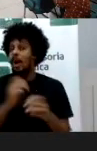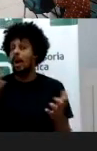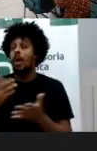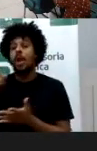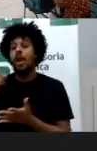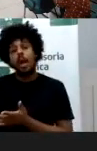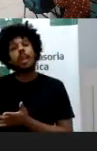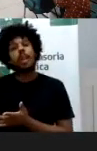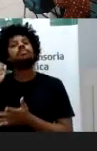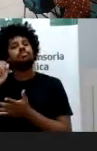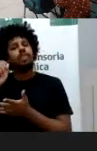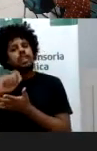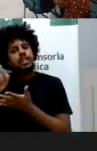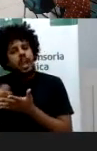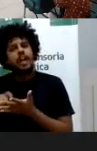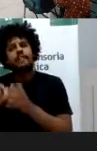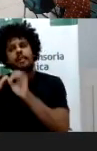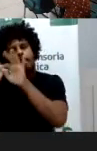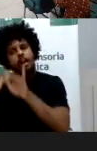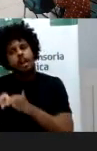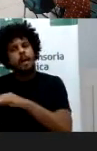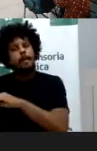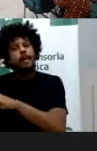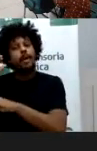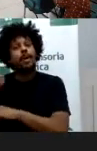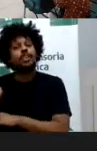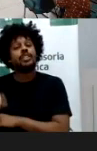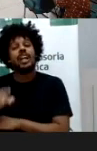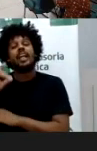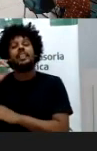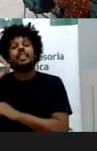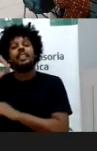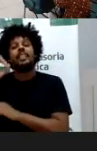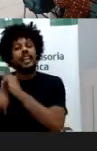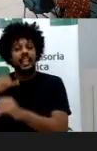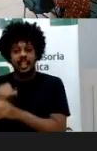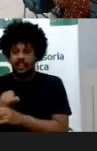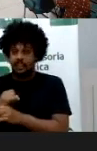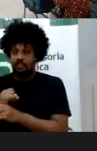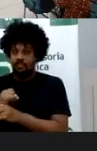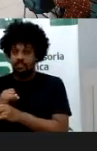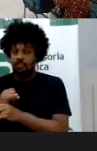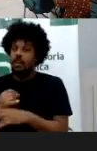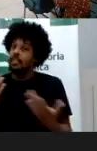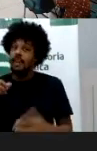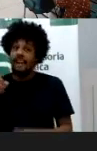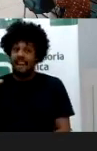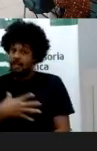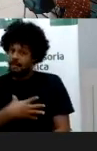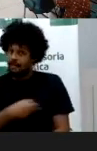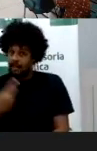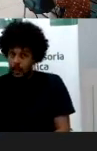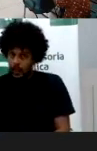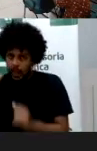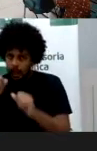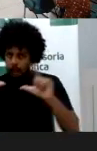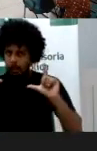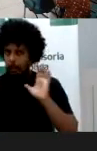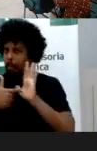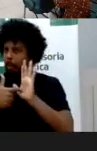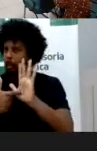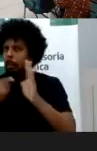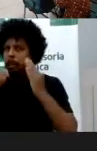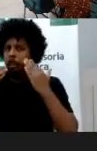reflexões, lança livros e ela não publica, então existem alternativas, é possível, a gente tem que discutir, tá?